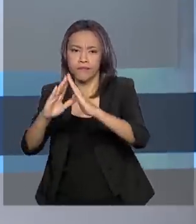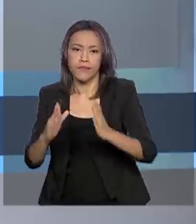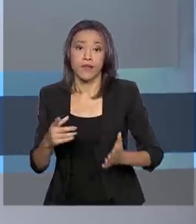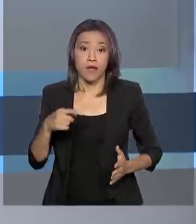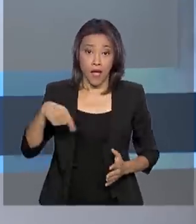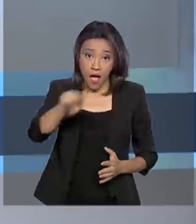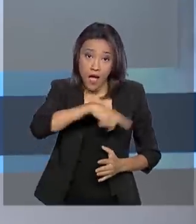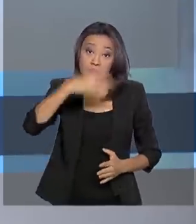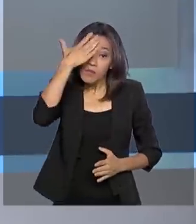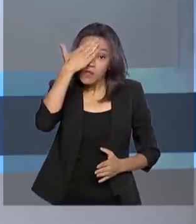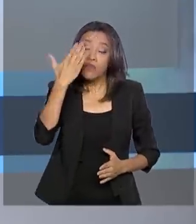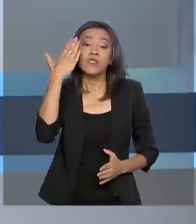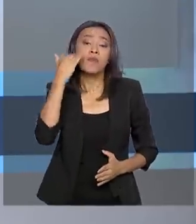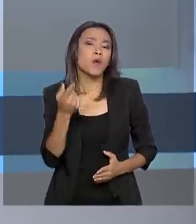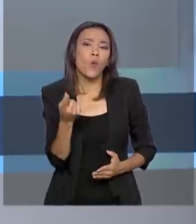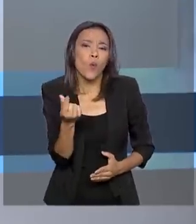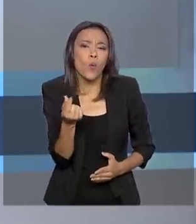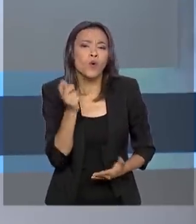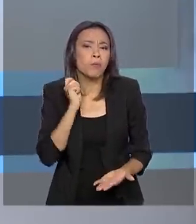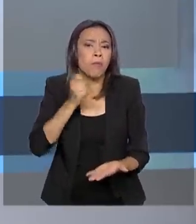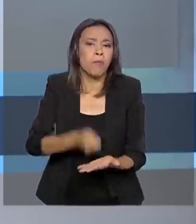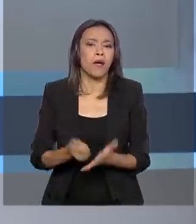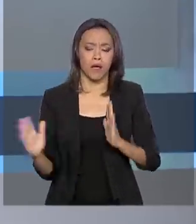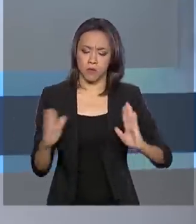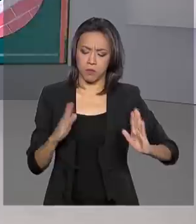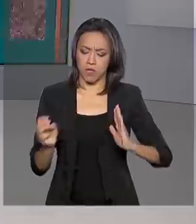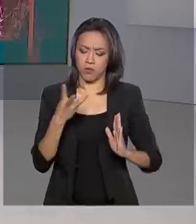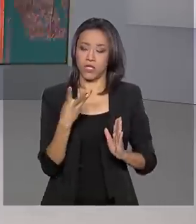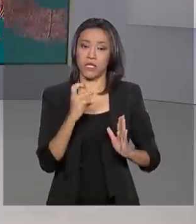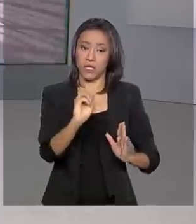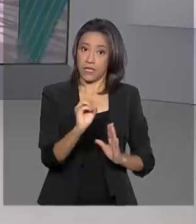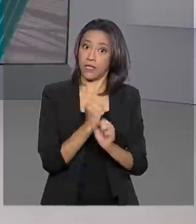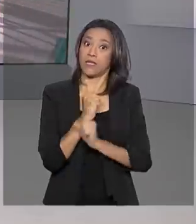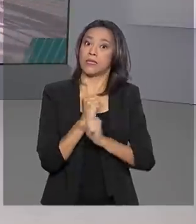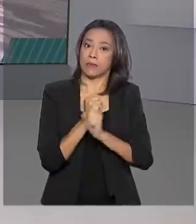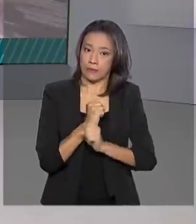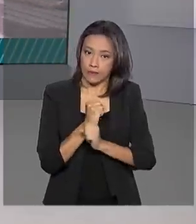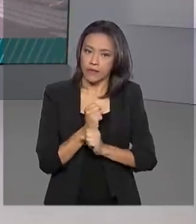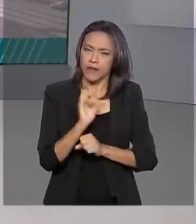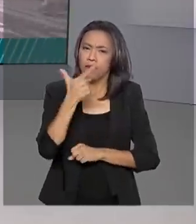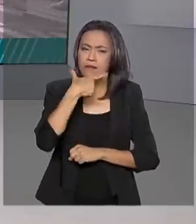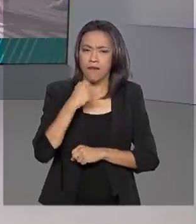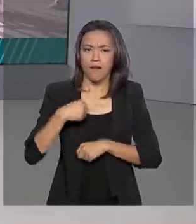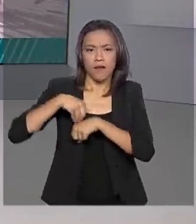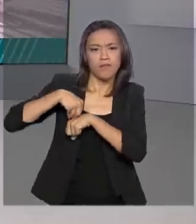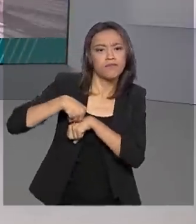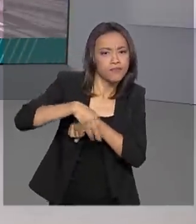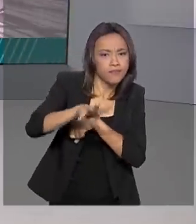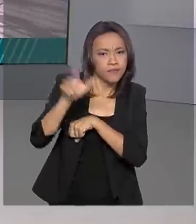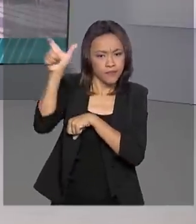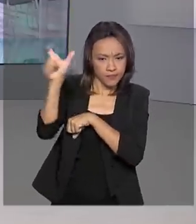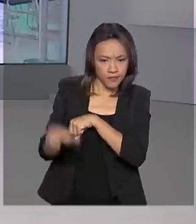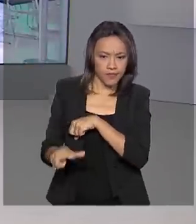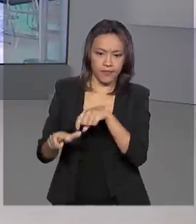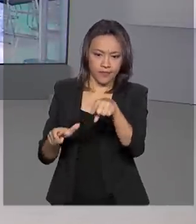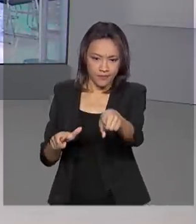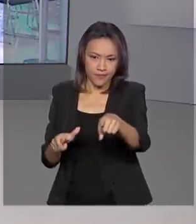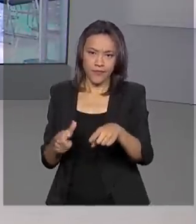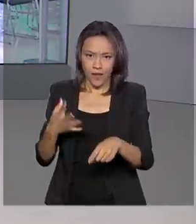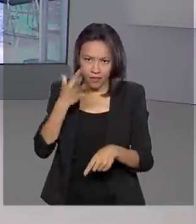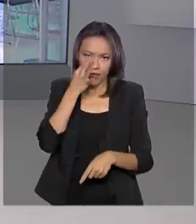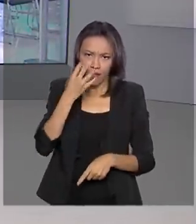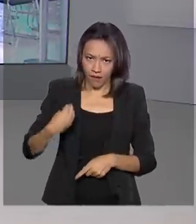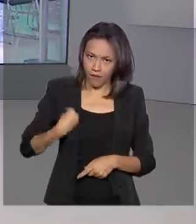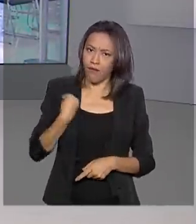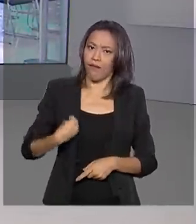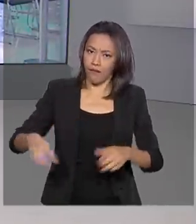vão pagar nos próximos 30 anos. Quem traz as informações ao vivo para a gente é a repórter Luciana Colares de Holanda. Ela está no